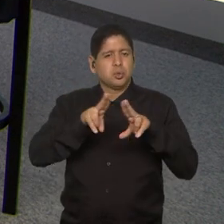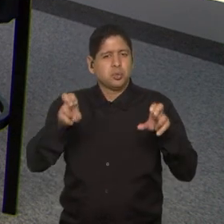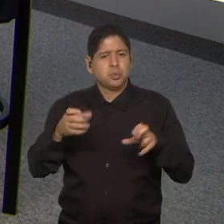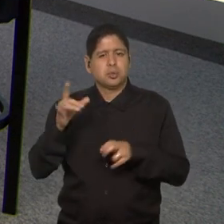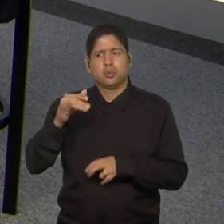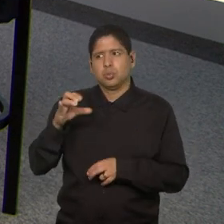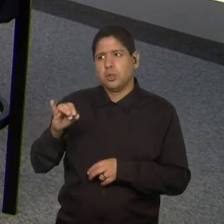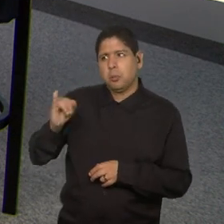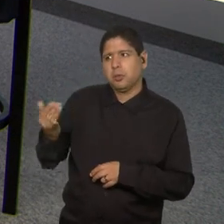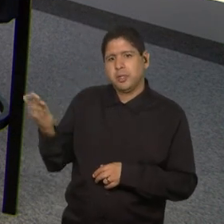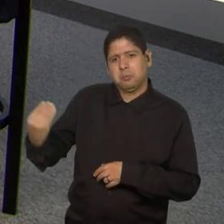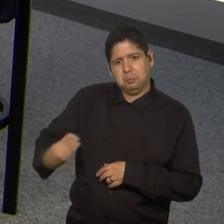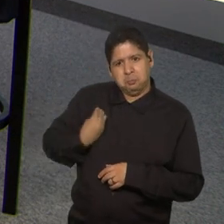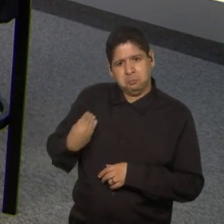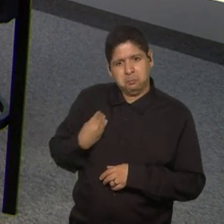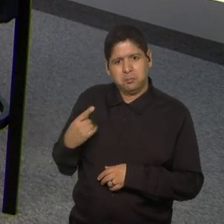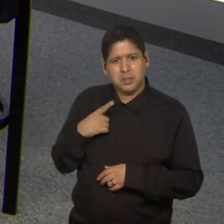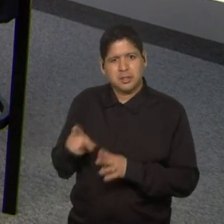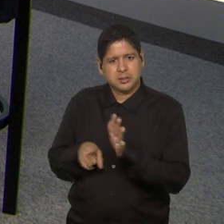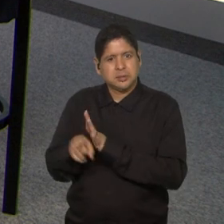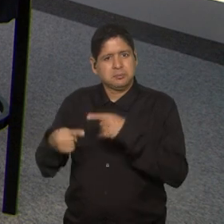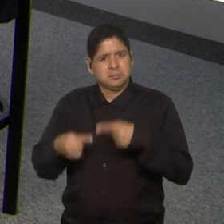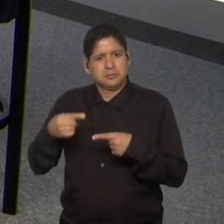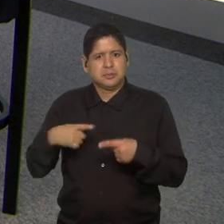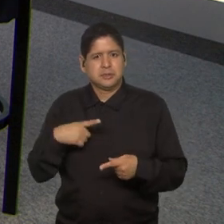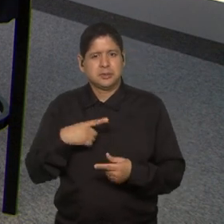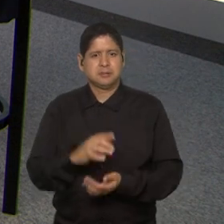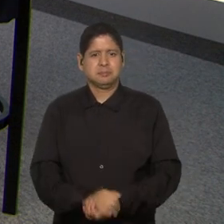o Júlio, aproveitando a presença dele aqui? Vamos debater.